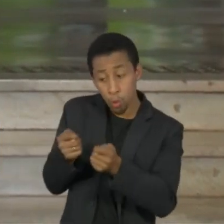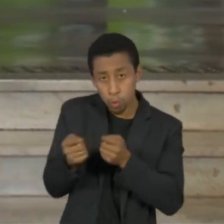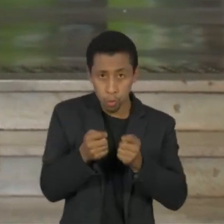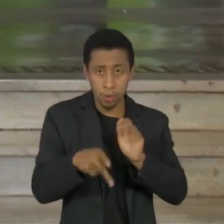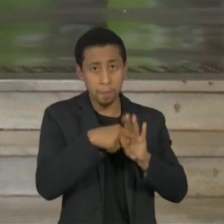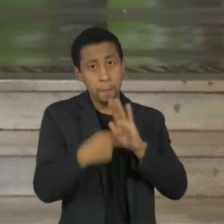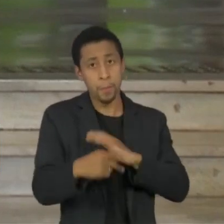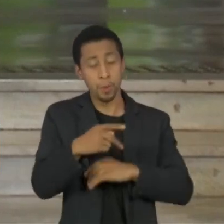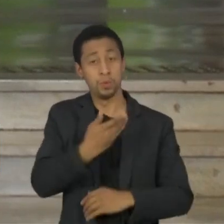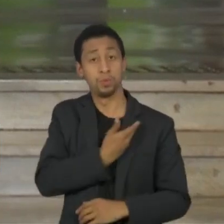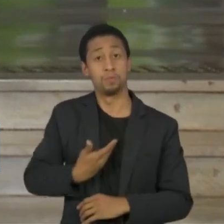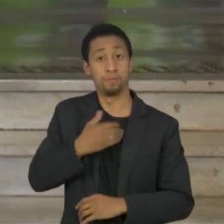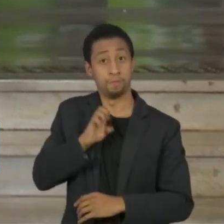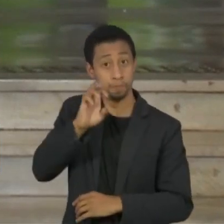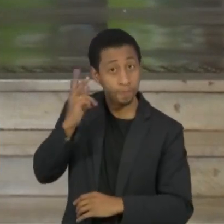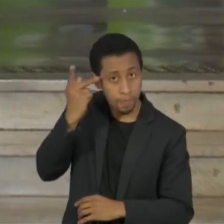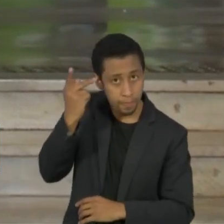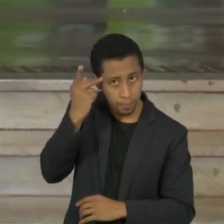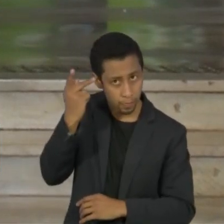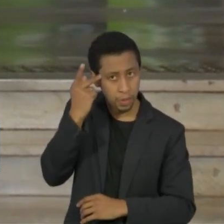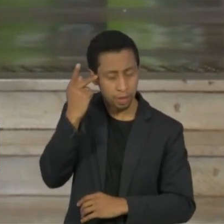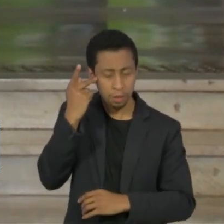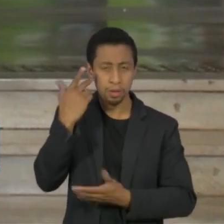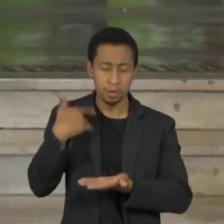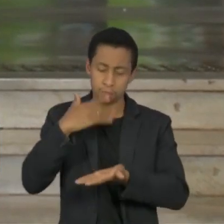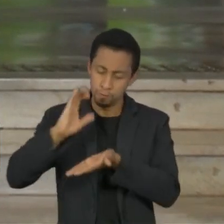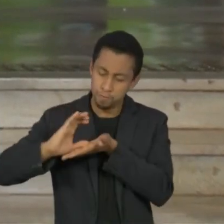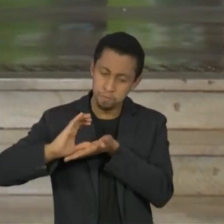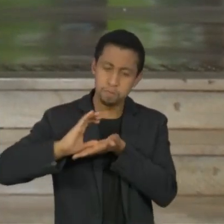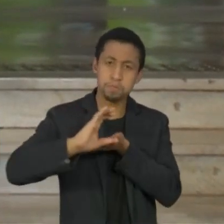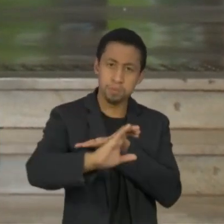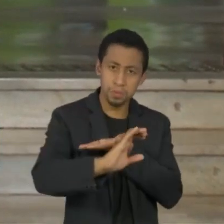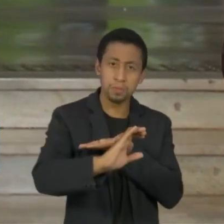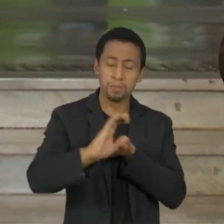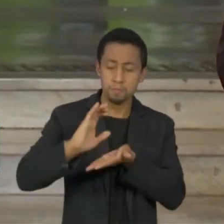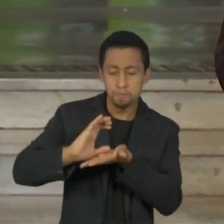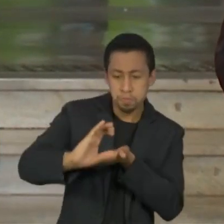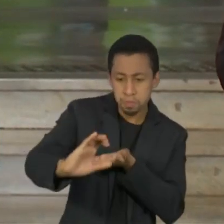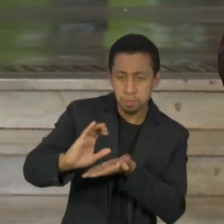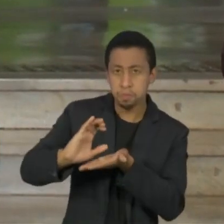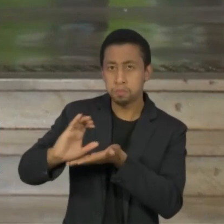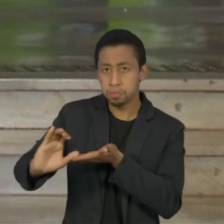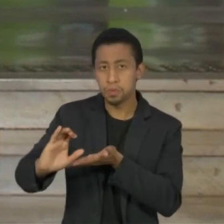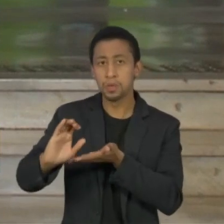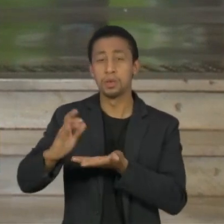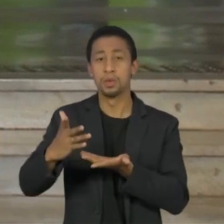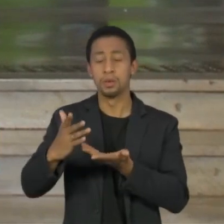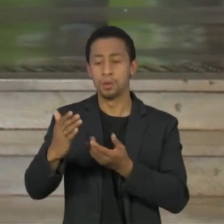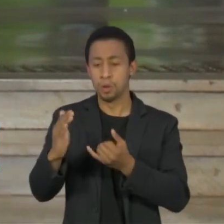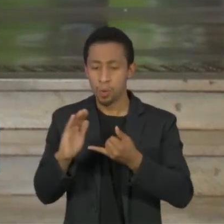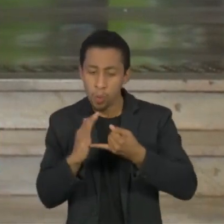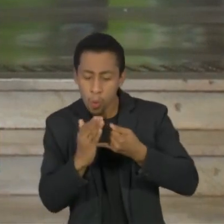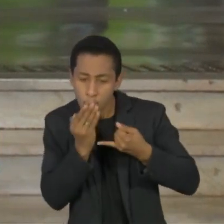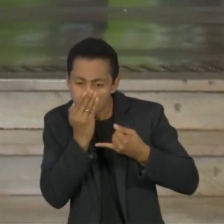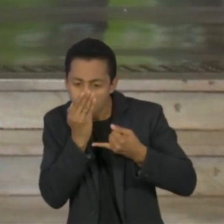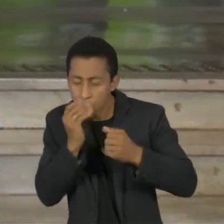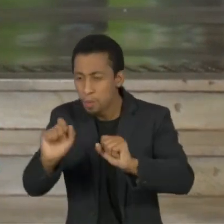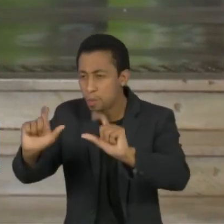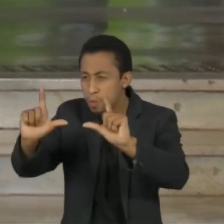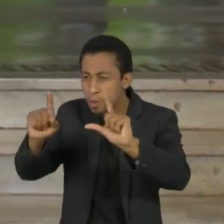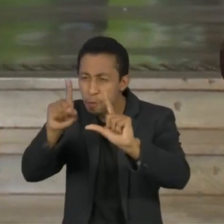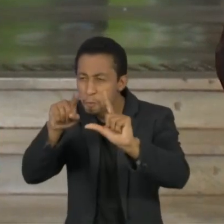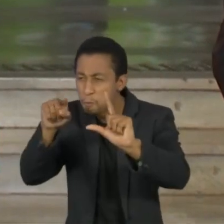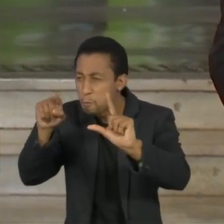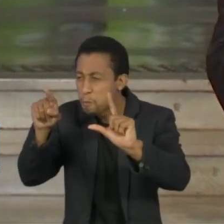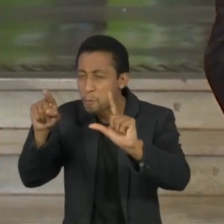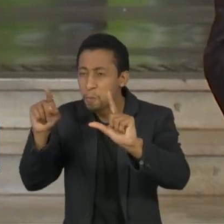nesse sentido foram integralmente destinadas a monitores, respiradores, equipamentos